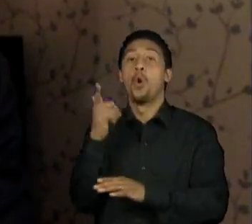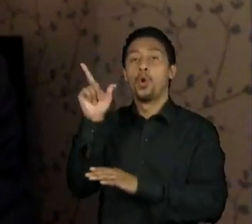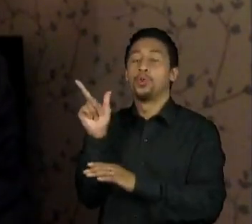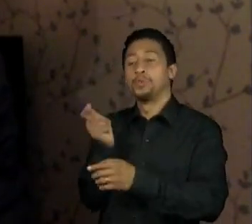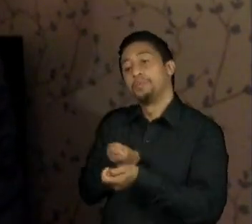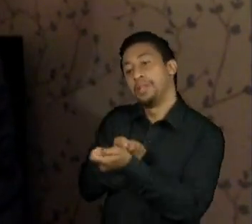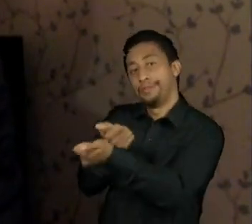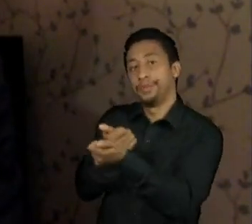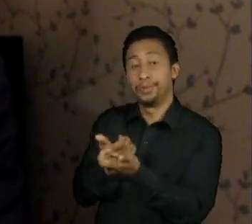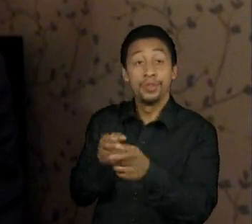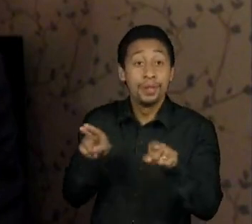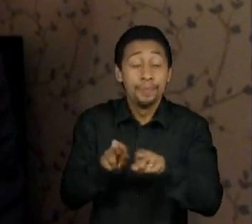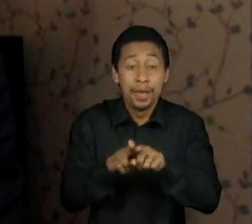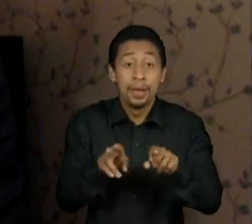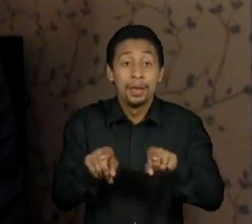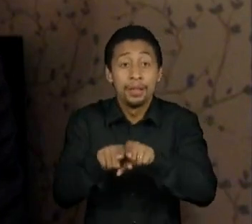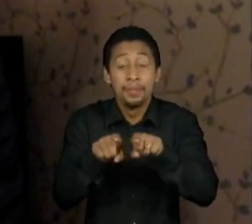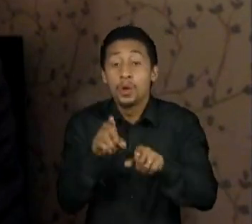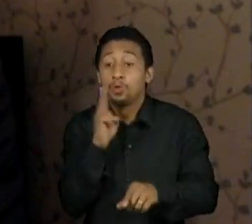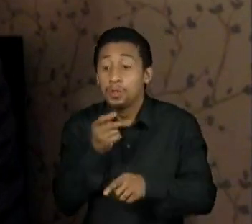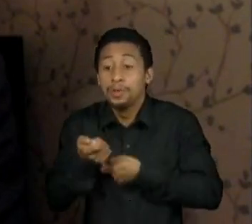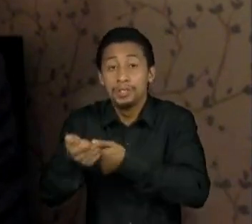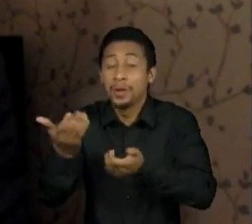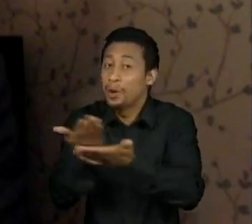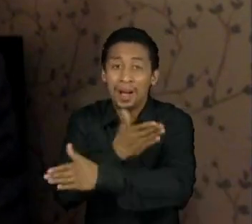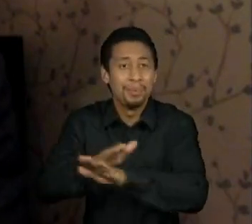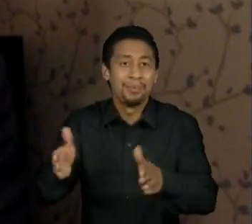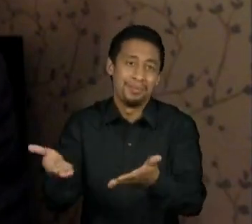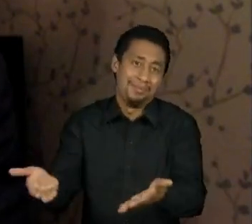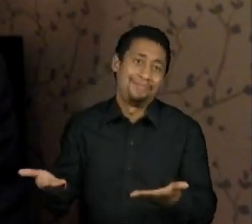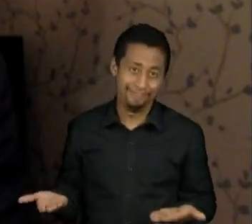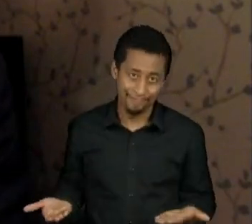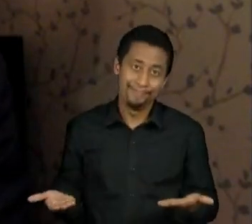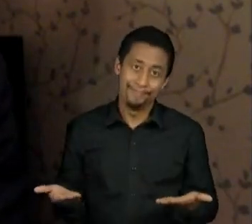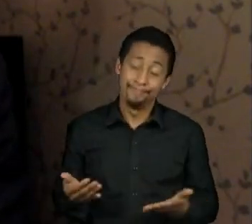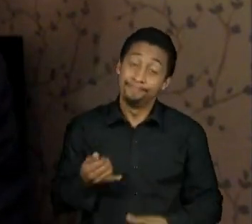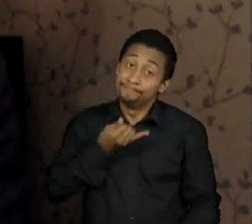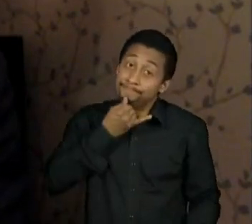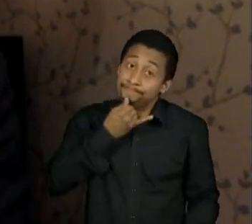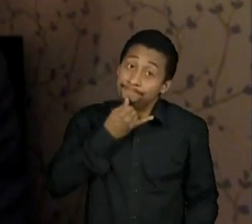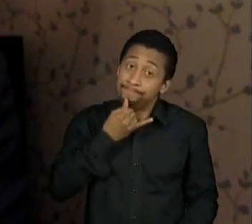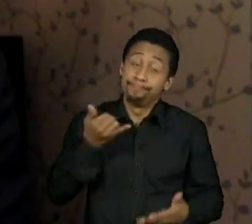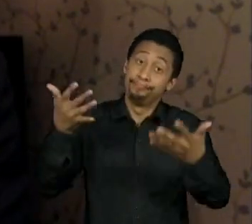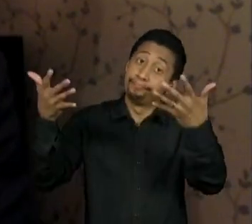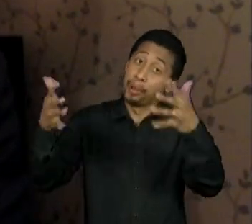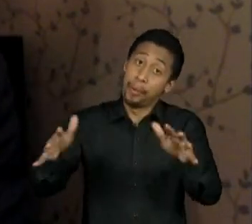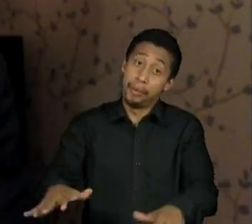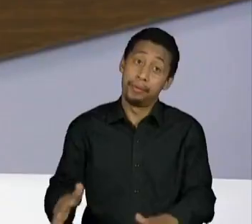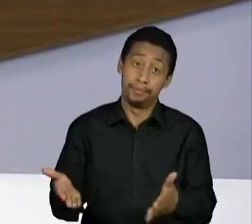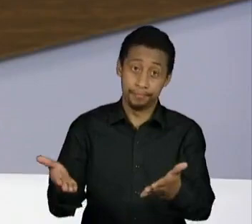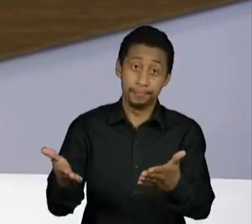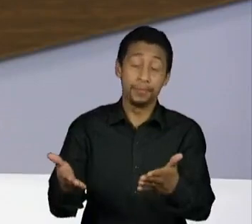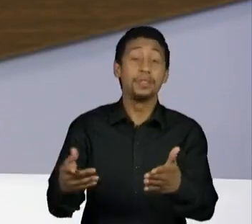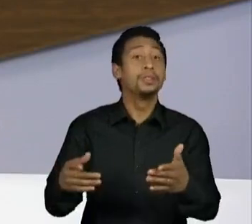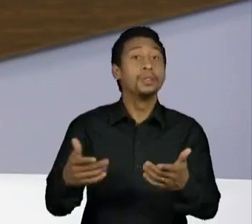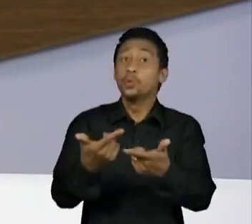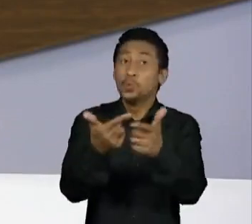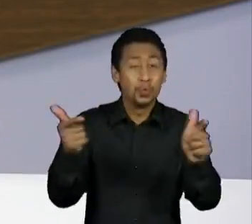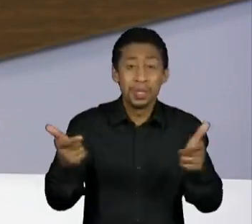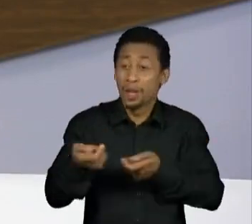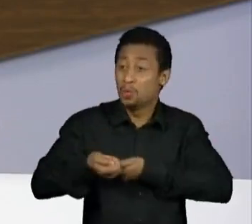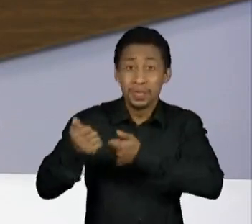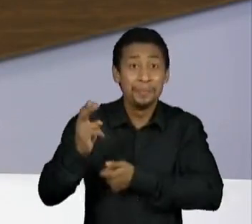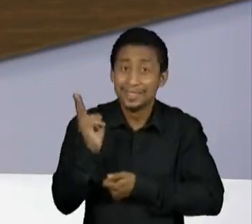fácil, mas muito menos sólido, e isso está se confirmando. E o mais trágico dessa história é que nós estamos falando de não ter auxílio